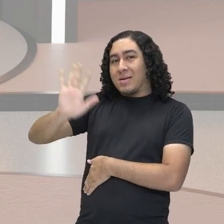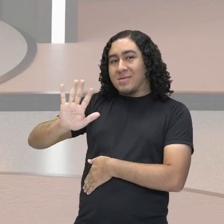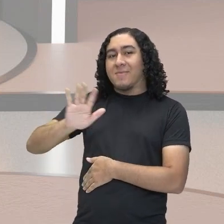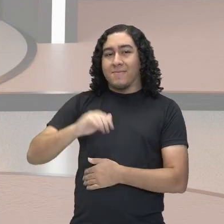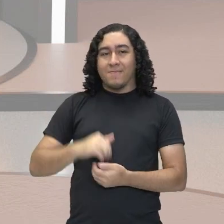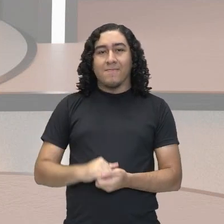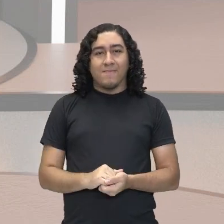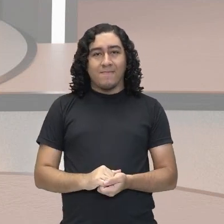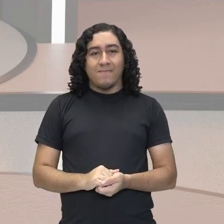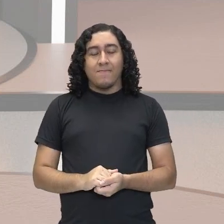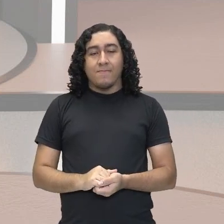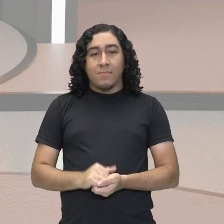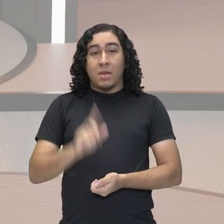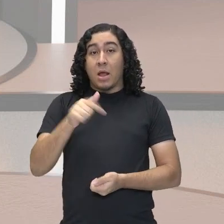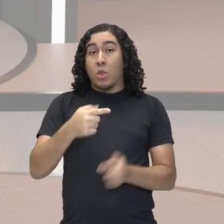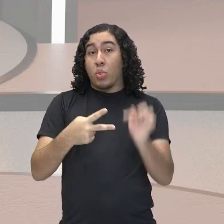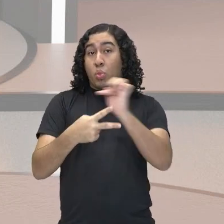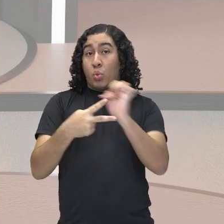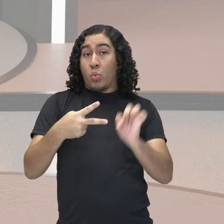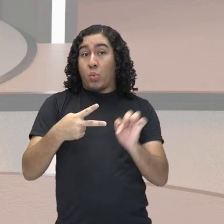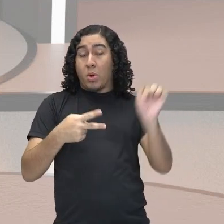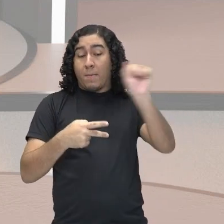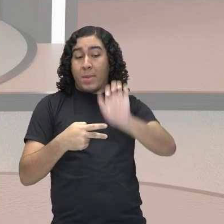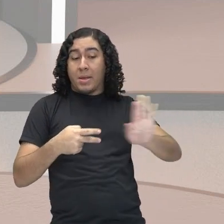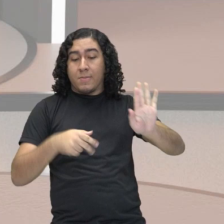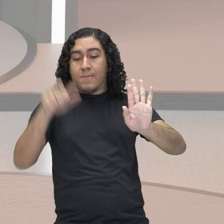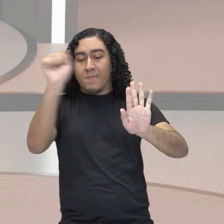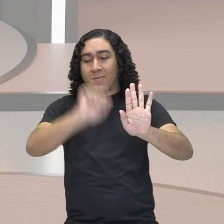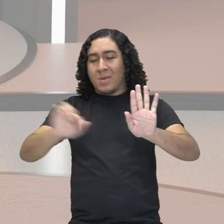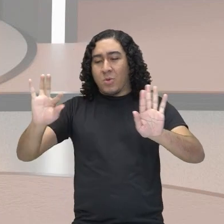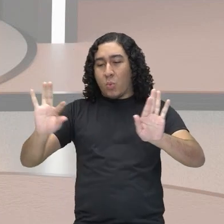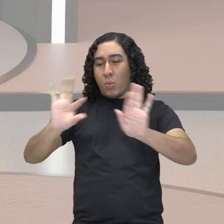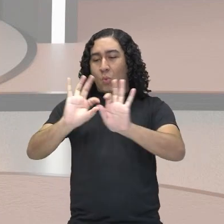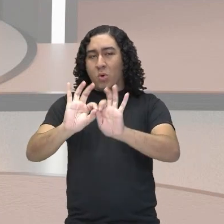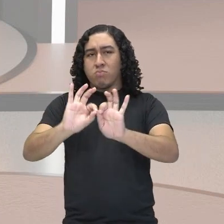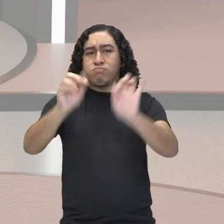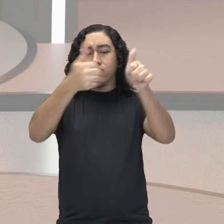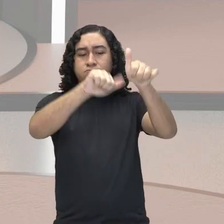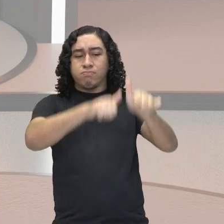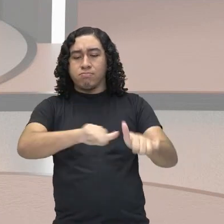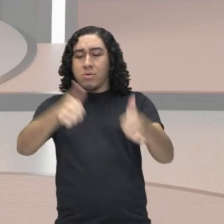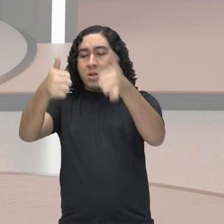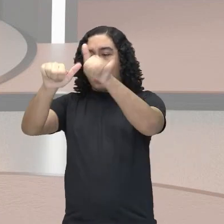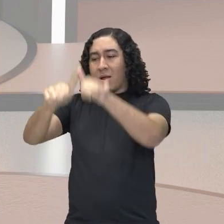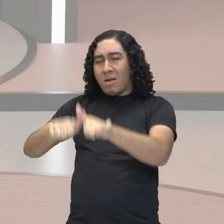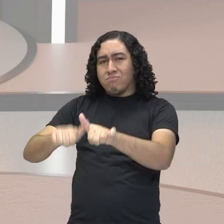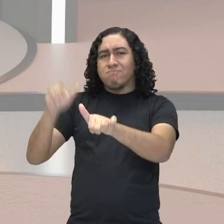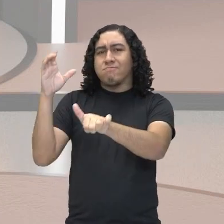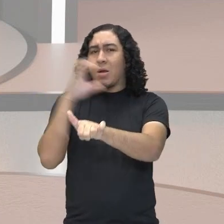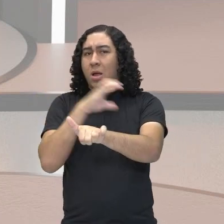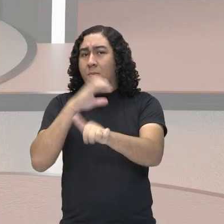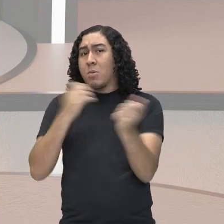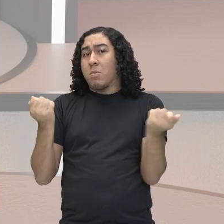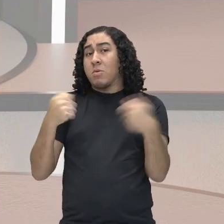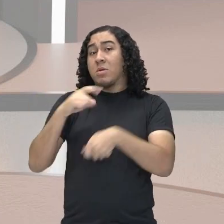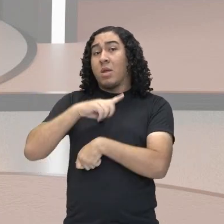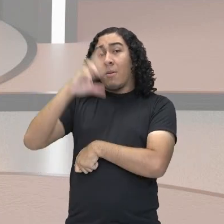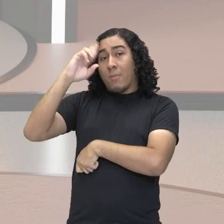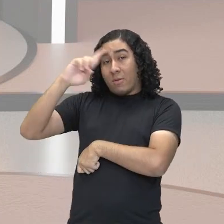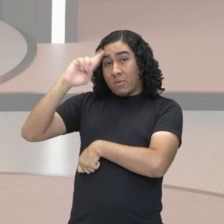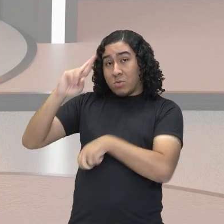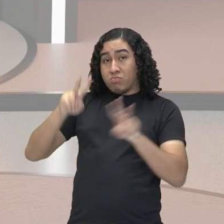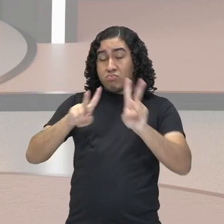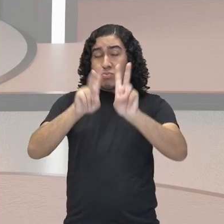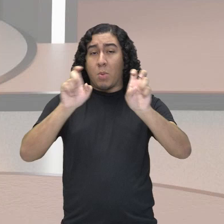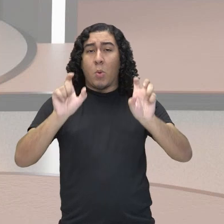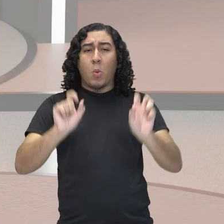são duas imagens. Vamos analisá-las para fazer uma breve análise, uma breve reflexão sobre